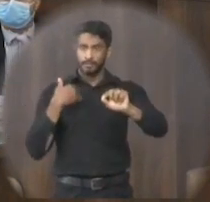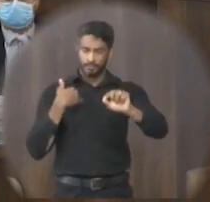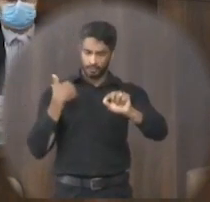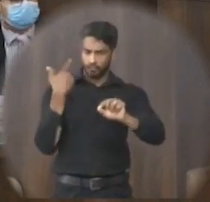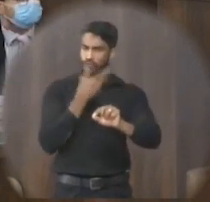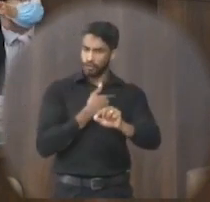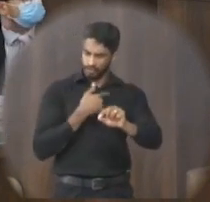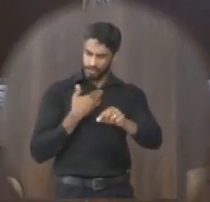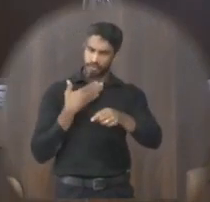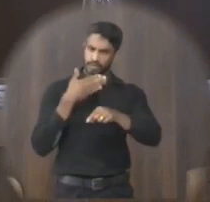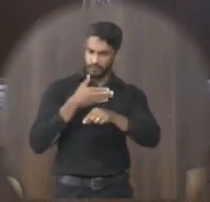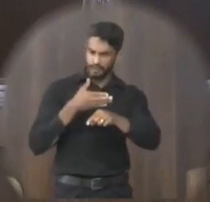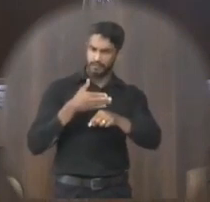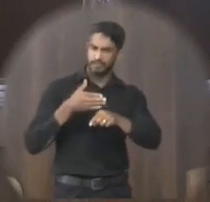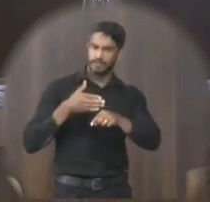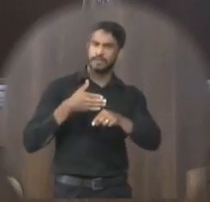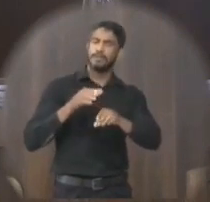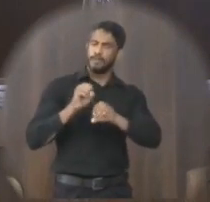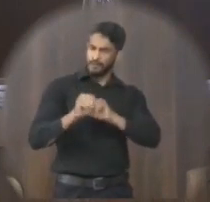estivemos na educação